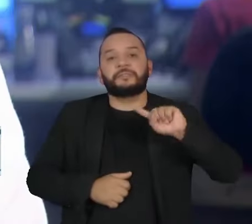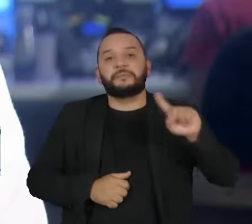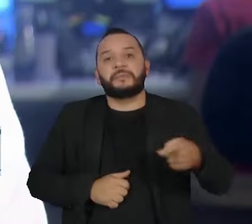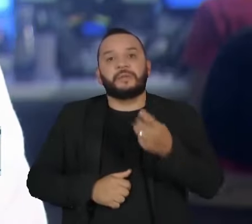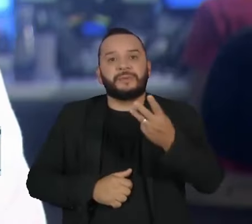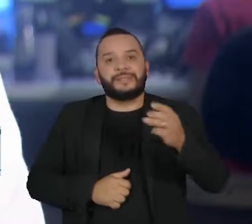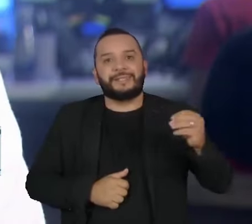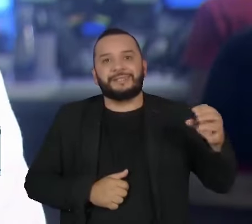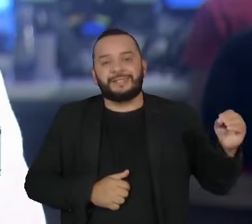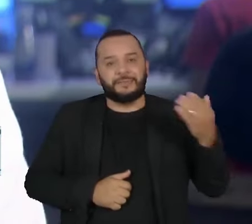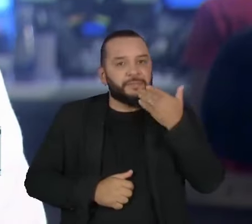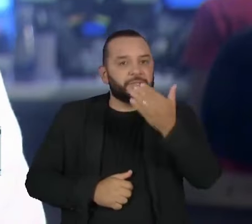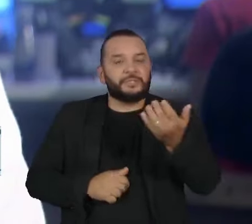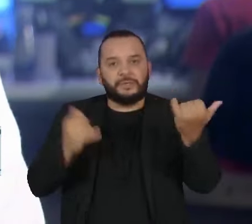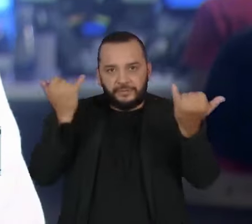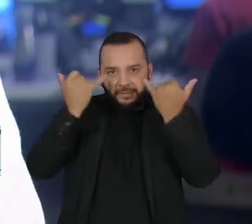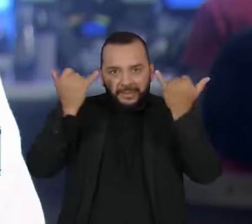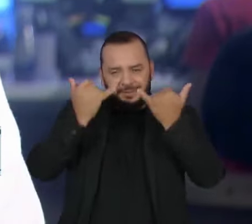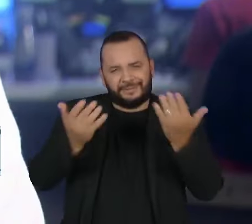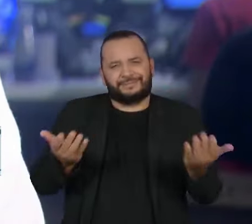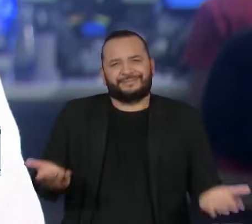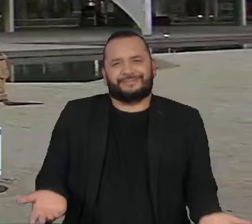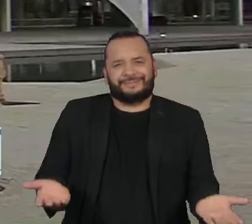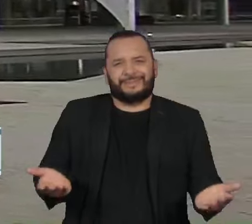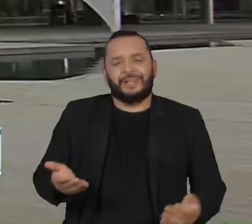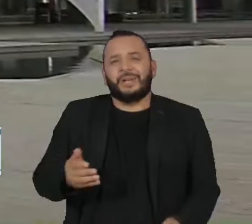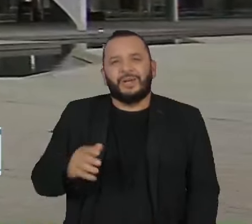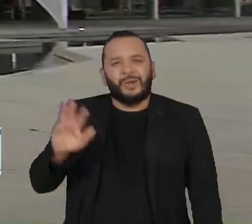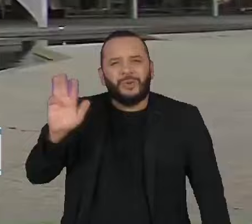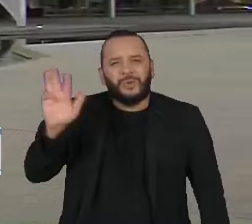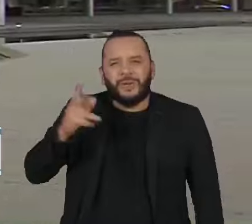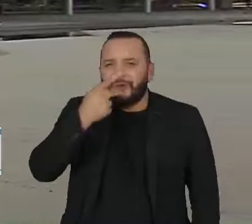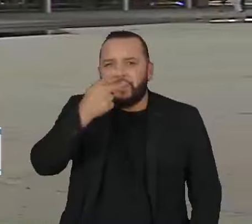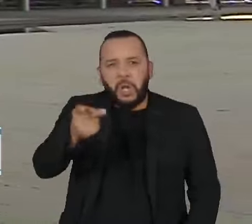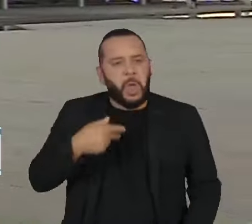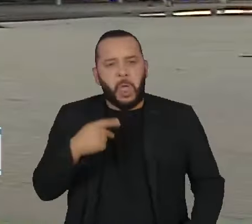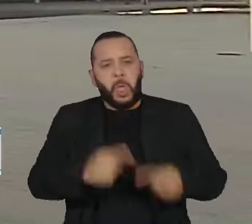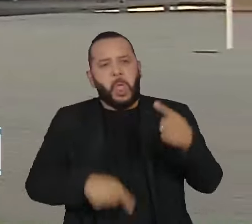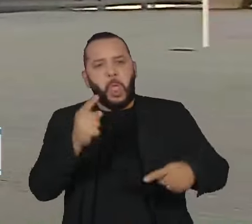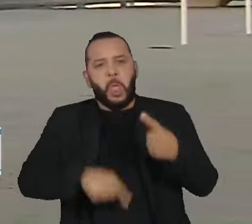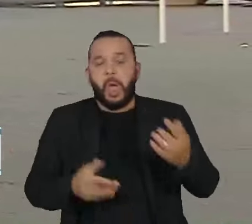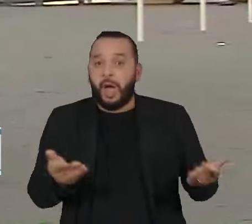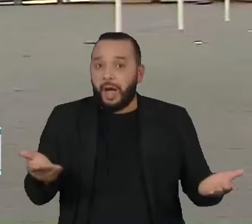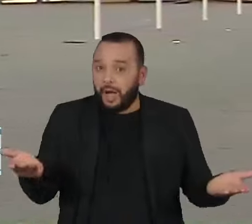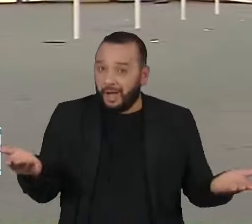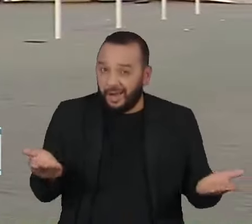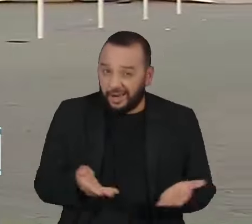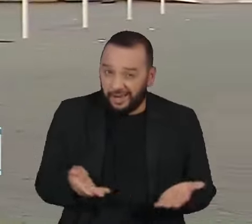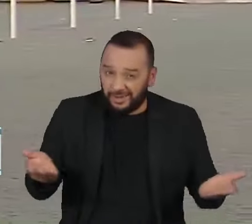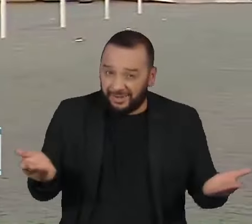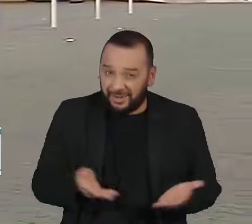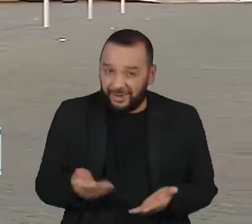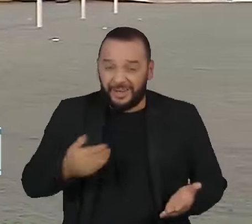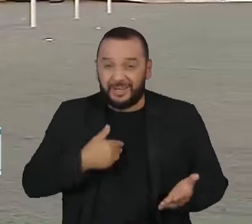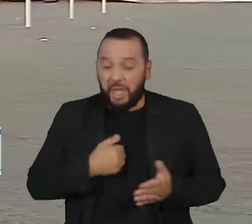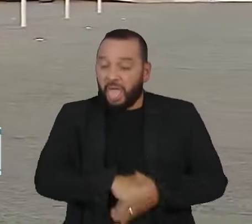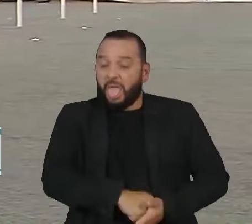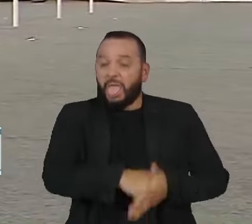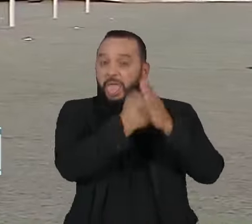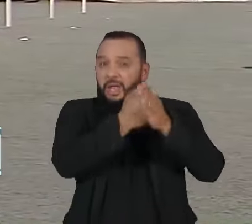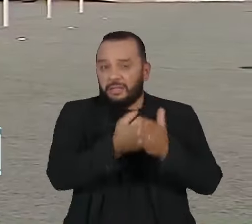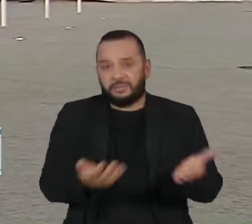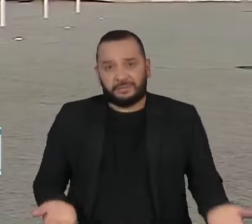prática criticada por Lula na campanha eleitoral. O governo negou os pedidos de informações com a